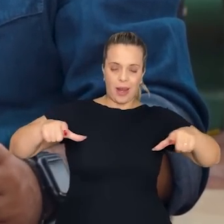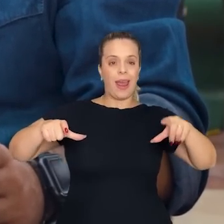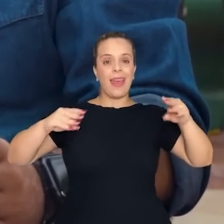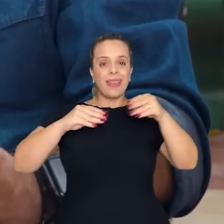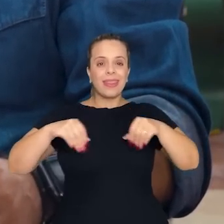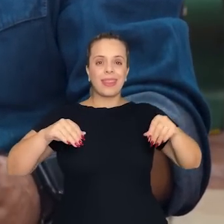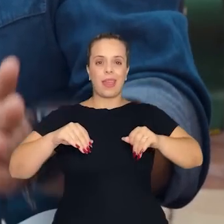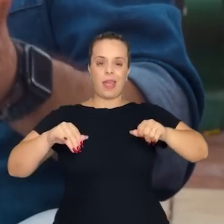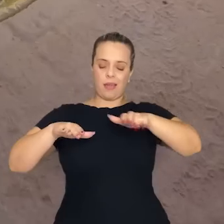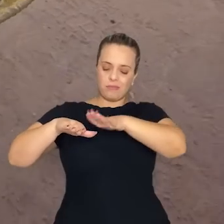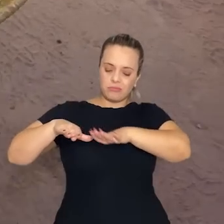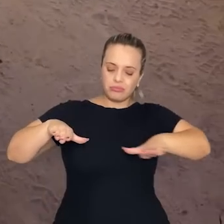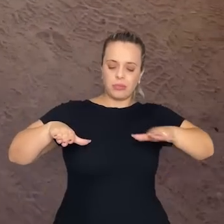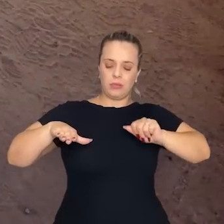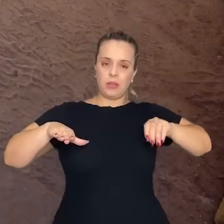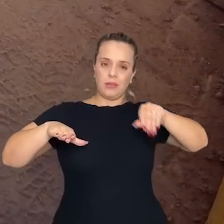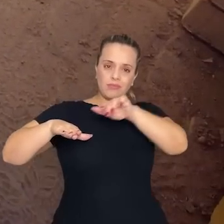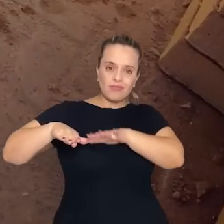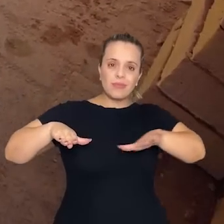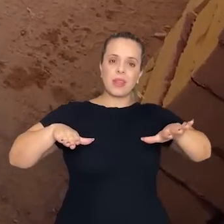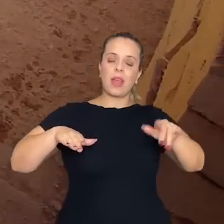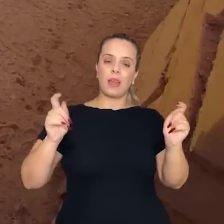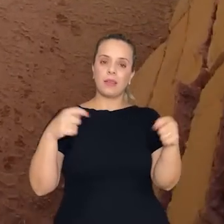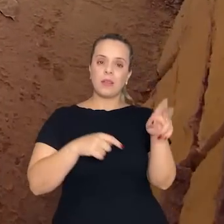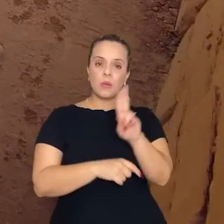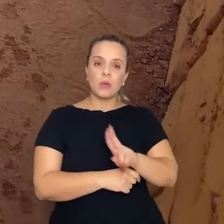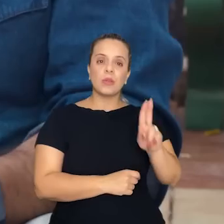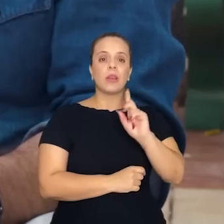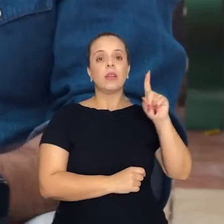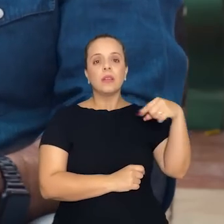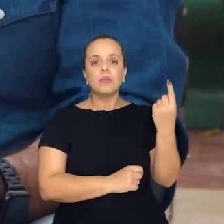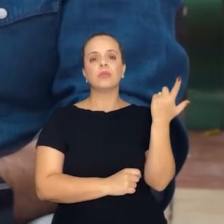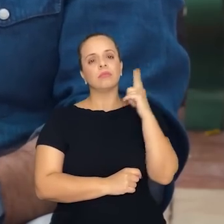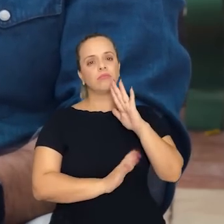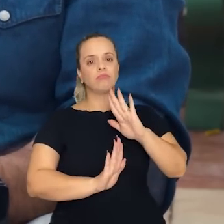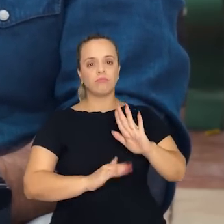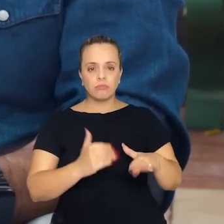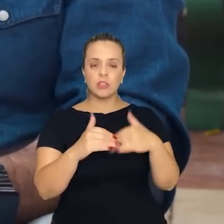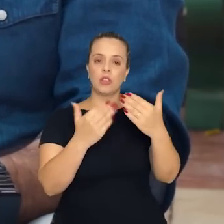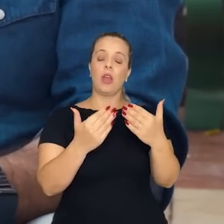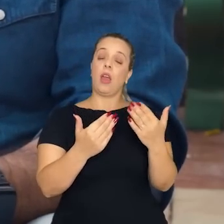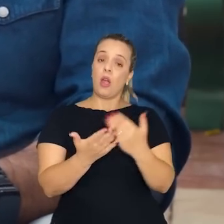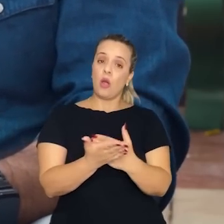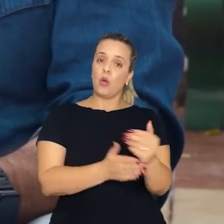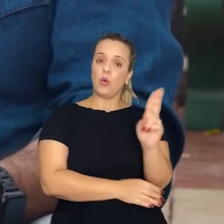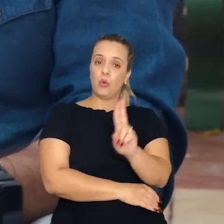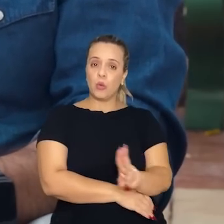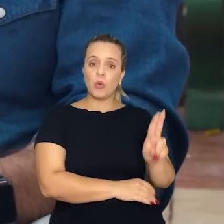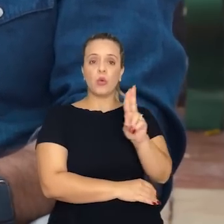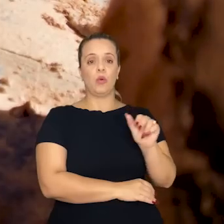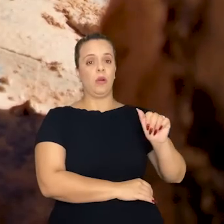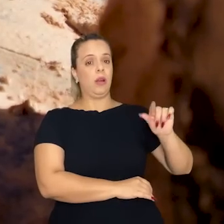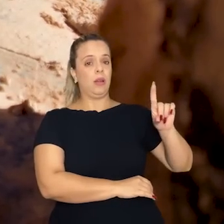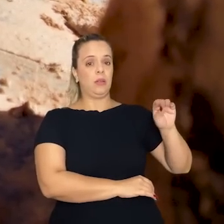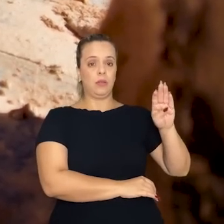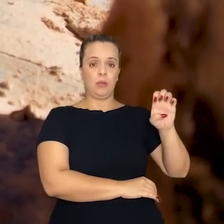bloco, né? Que a gente chama de um monolítico. Teve aí esse desenvolvimento que a gente vem começando a utilizar o adobe,